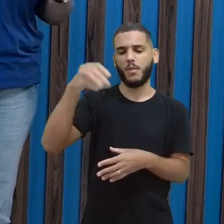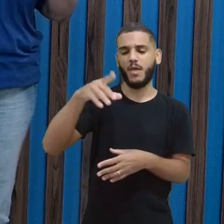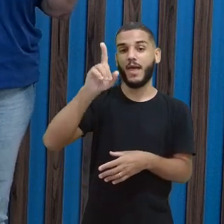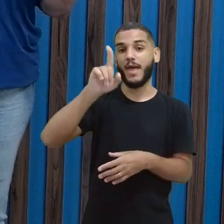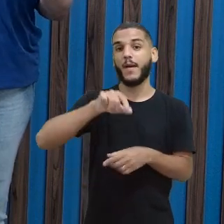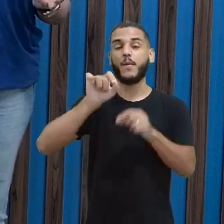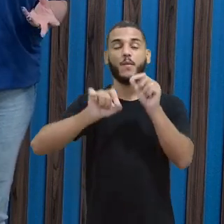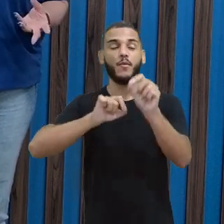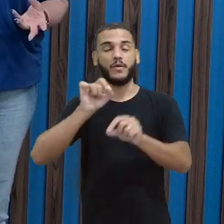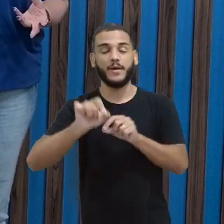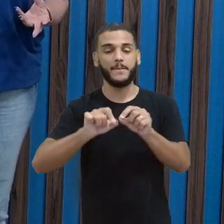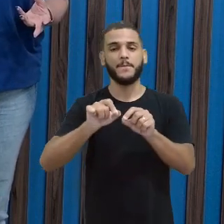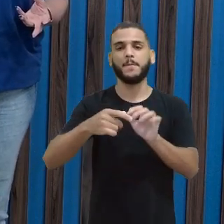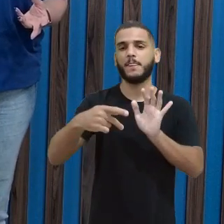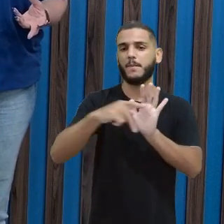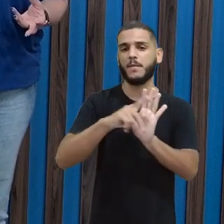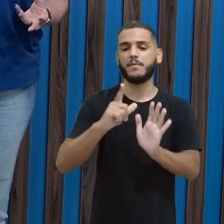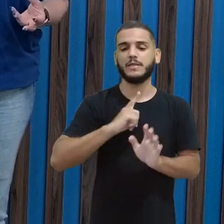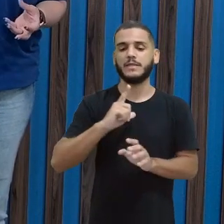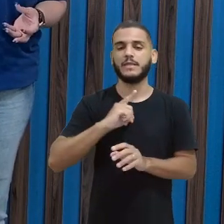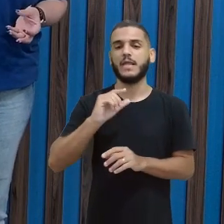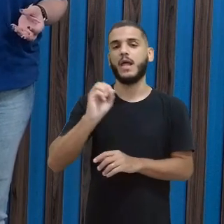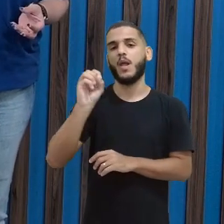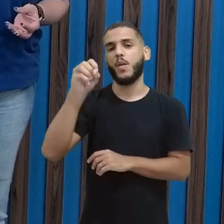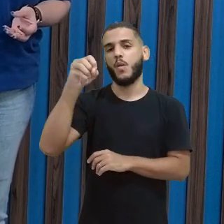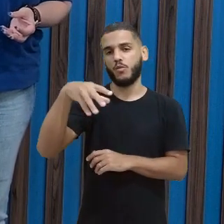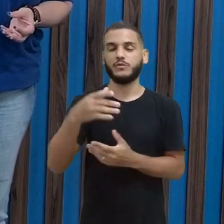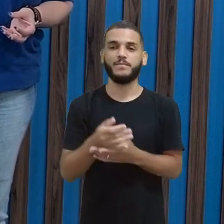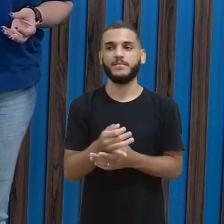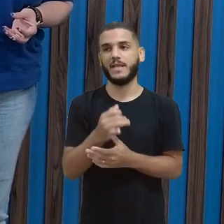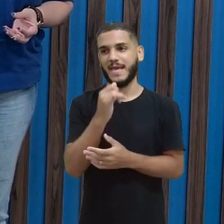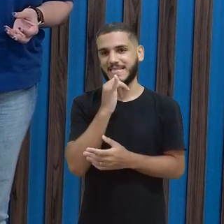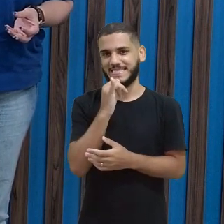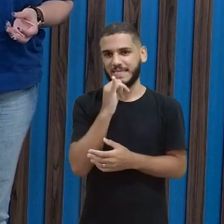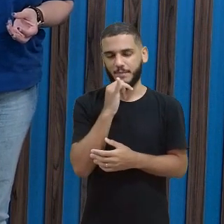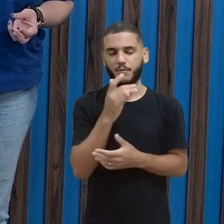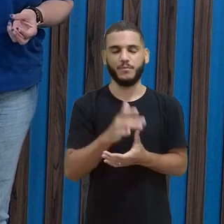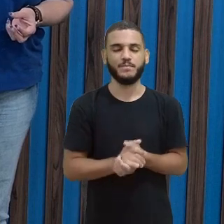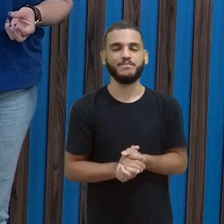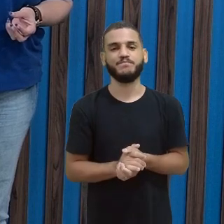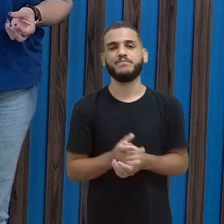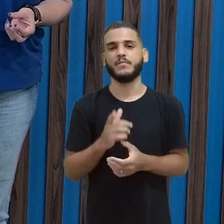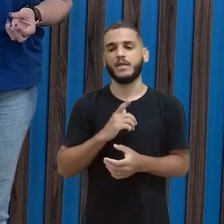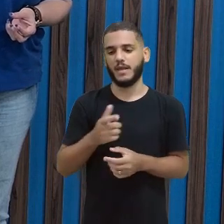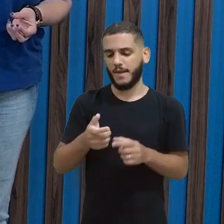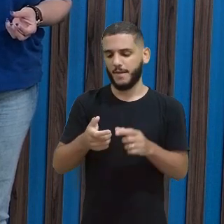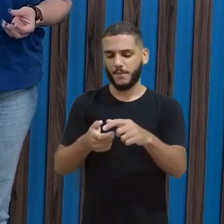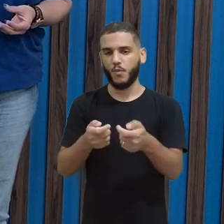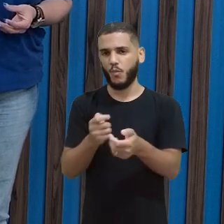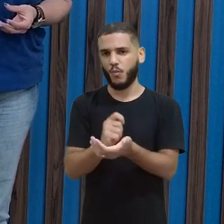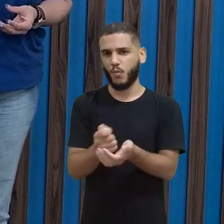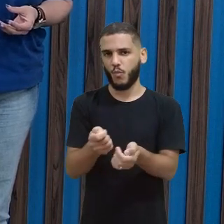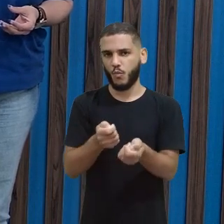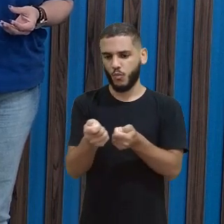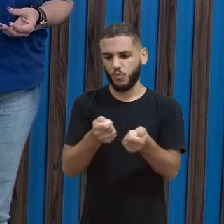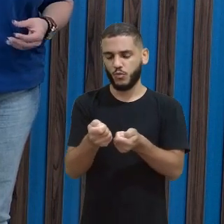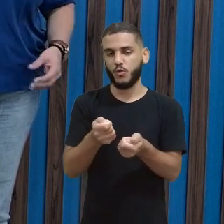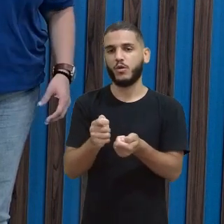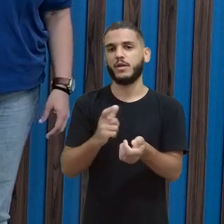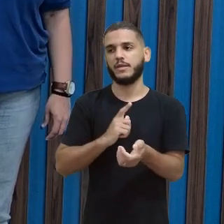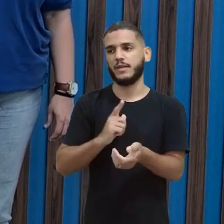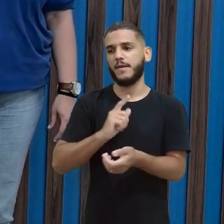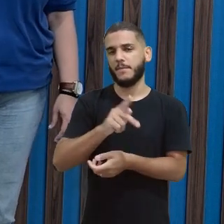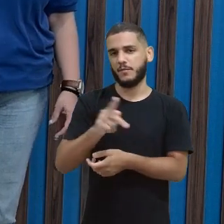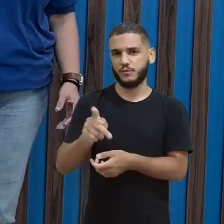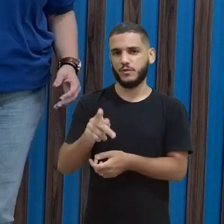corpo que vai emitir luz, tá? Então, por exemplo, o passador aqui que está na mão da prof não é um corpo luminoso, né? Ele não é uma